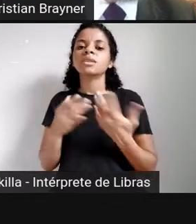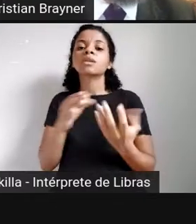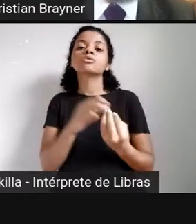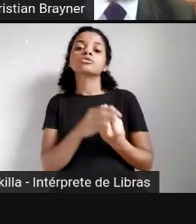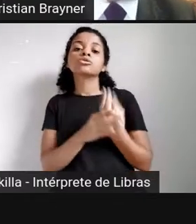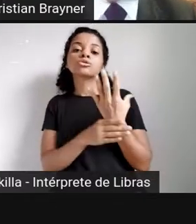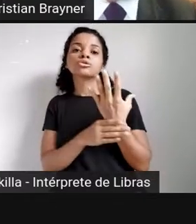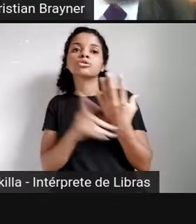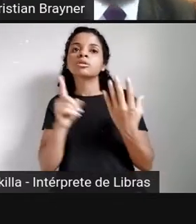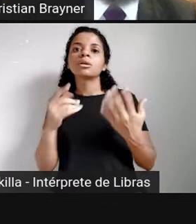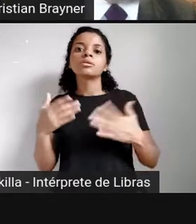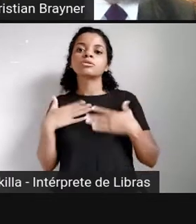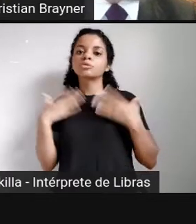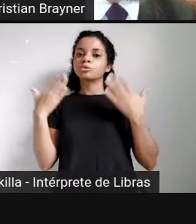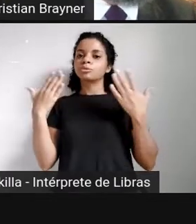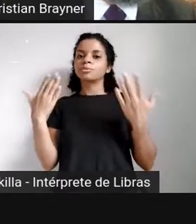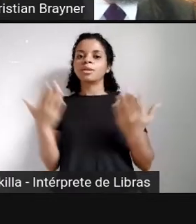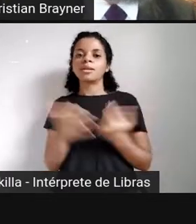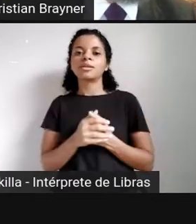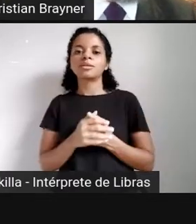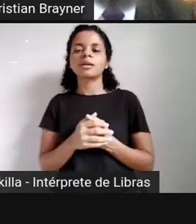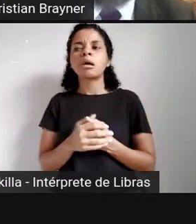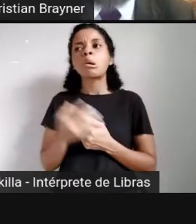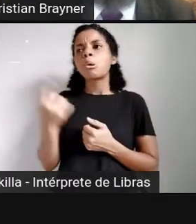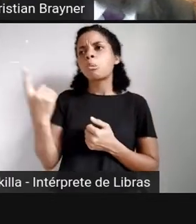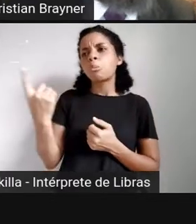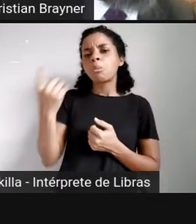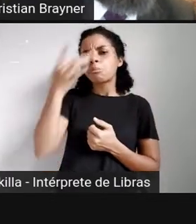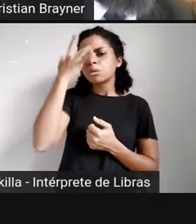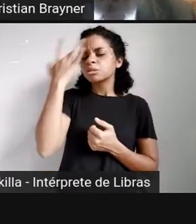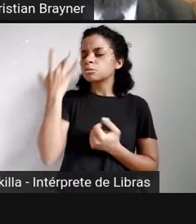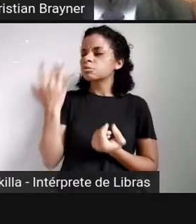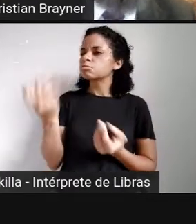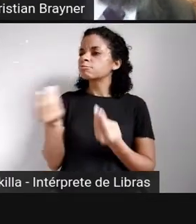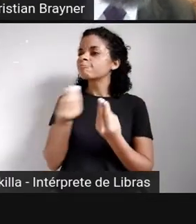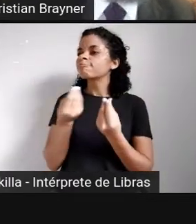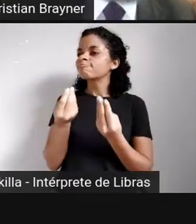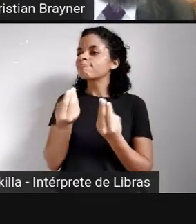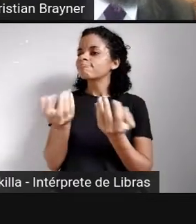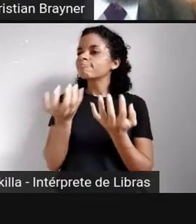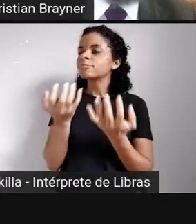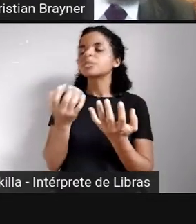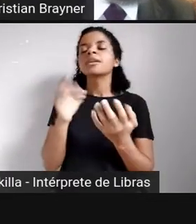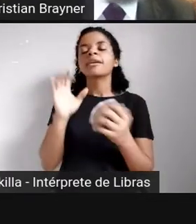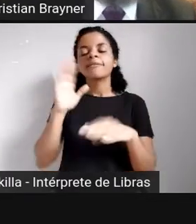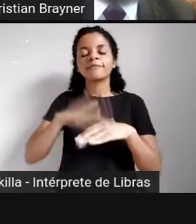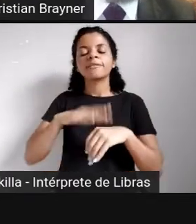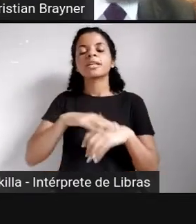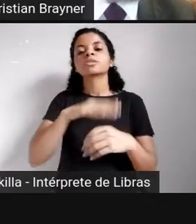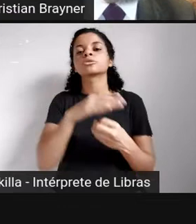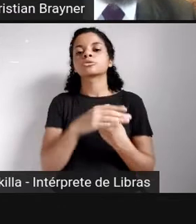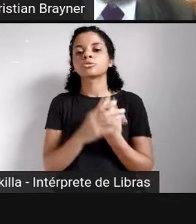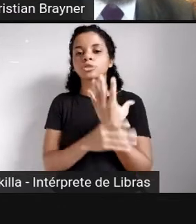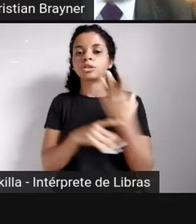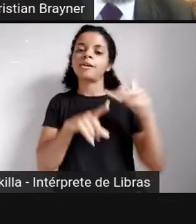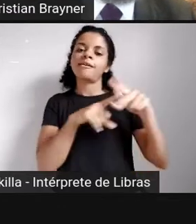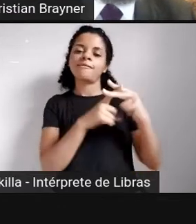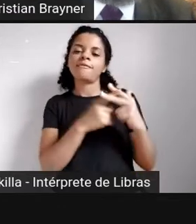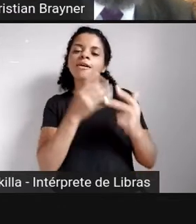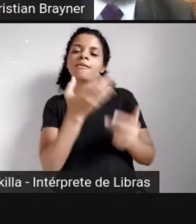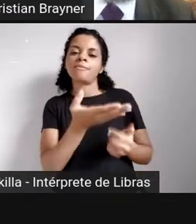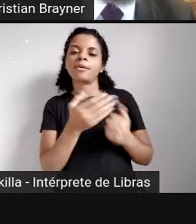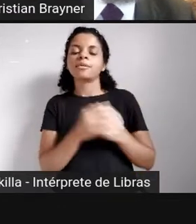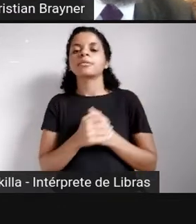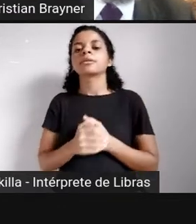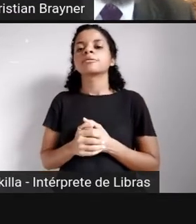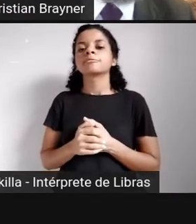surpresa. Houve a sensibilidade de um servidor e gerou a ferramenta. Embora eu não discorde, porque de fato é uma fonte